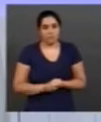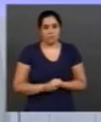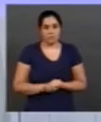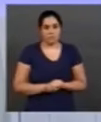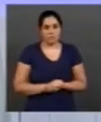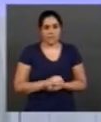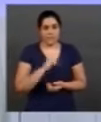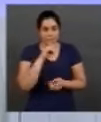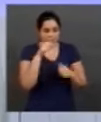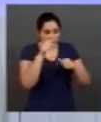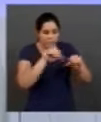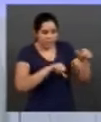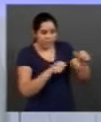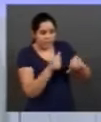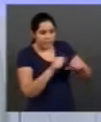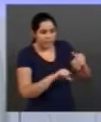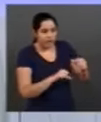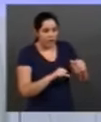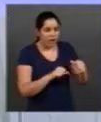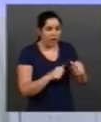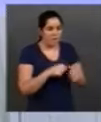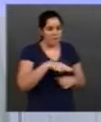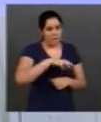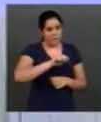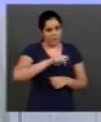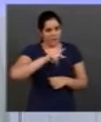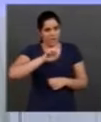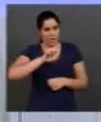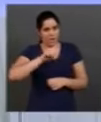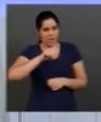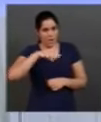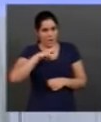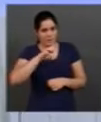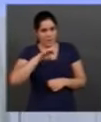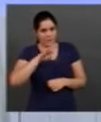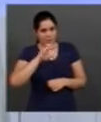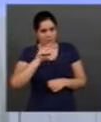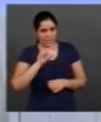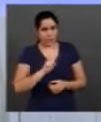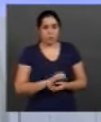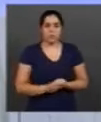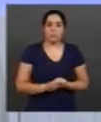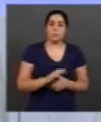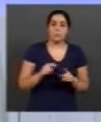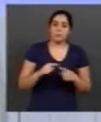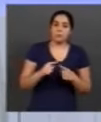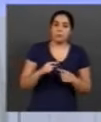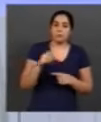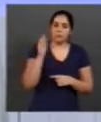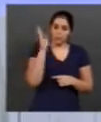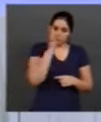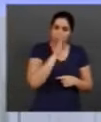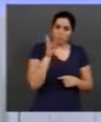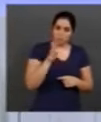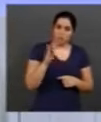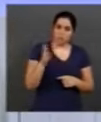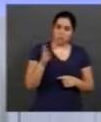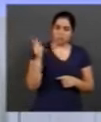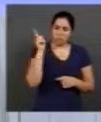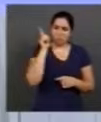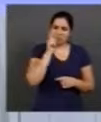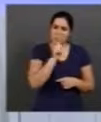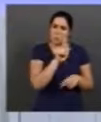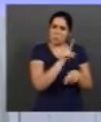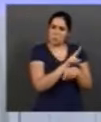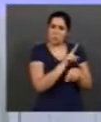avaliar pelos mapeamentos, não sei como é que está exatamente no Cerrado, mas em média o Brasil protege relativamente bem as suas